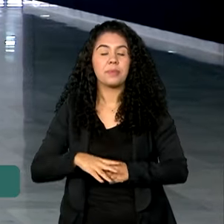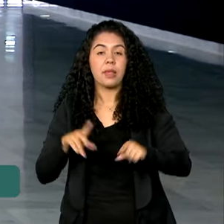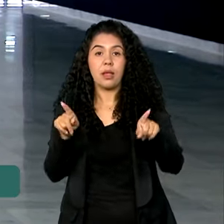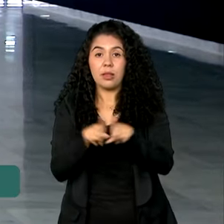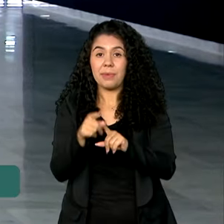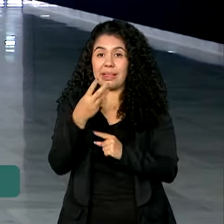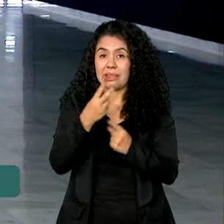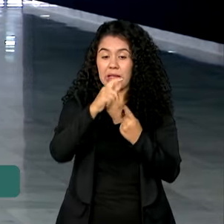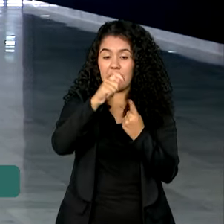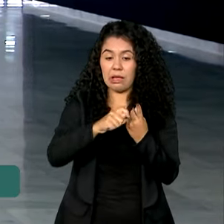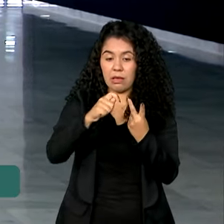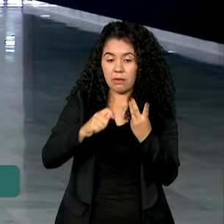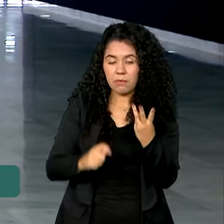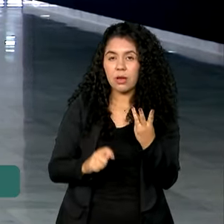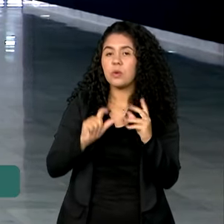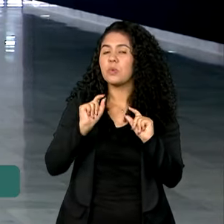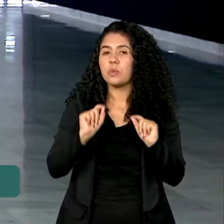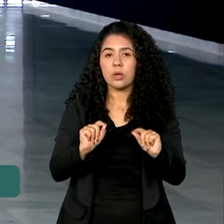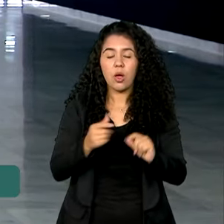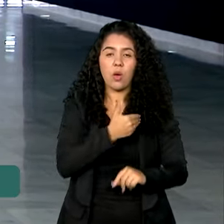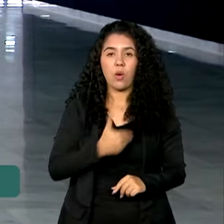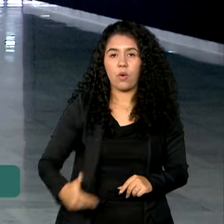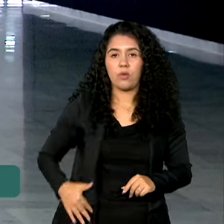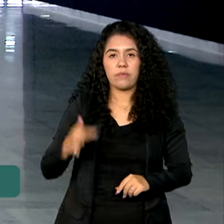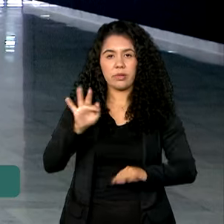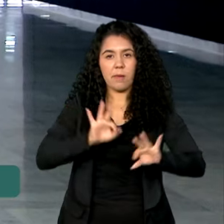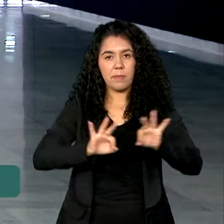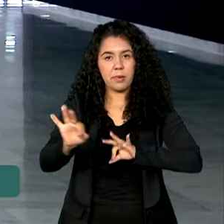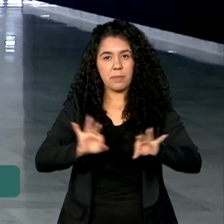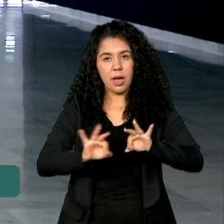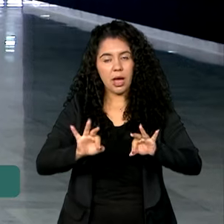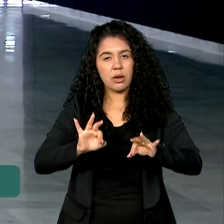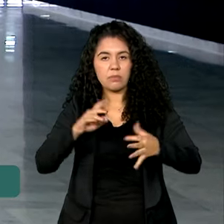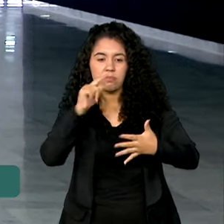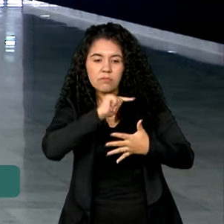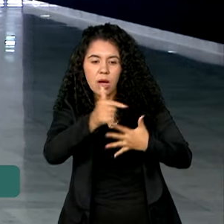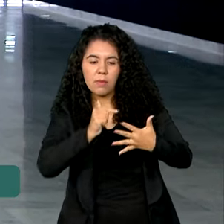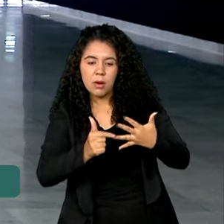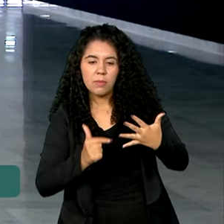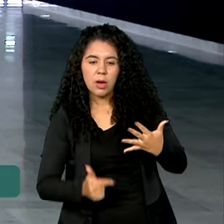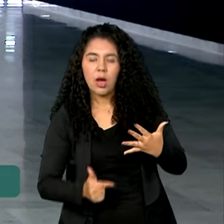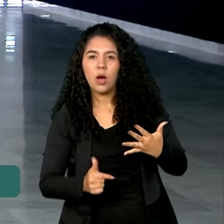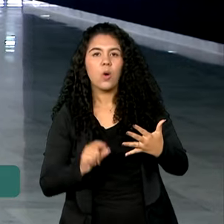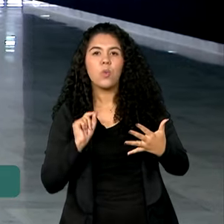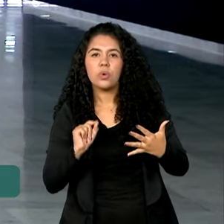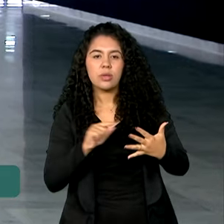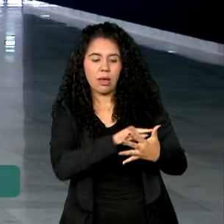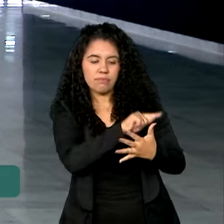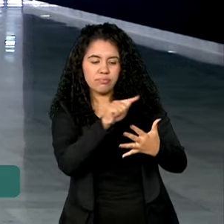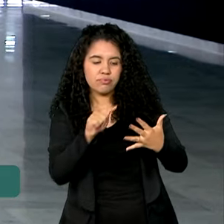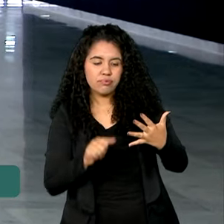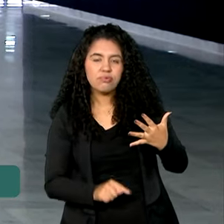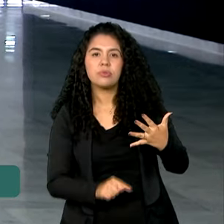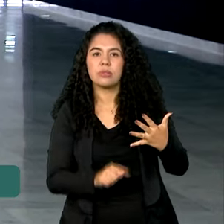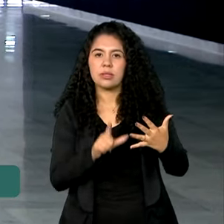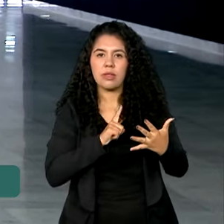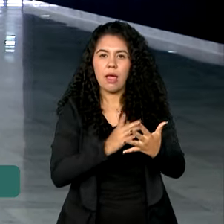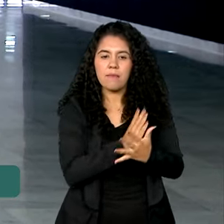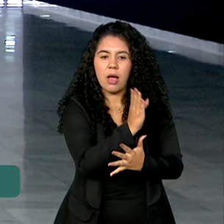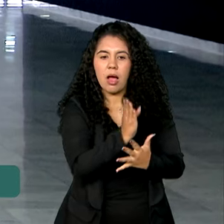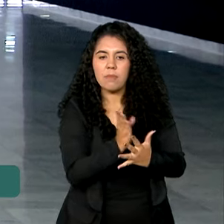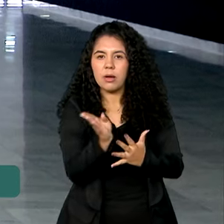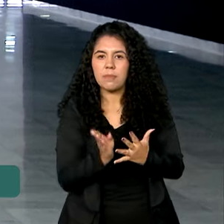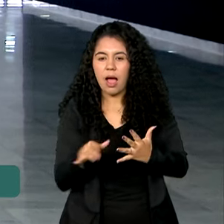mais de três meses o governo federal também prepara outras medidas. Será um pacote de ações envolvendo vários setores